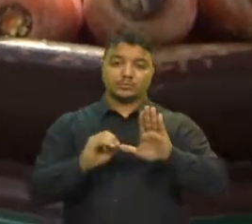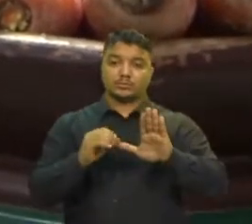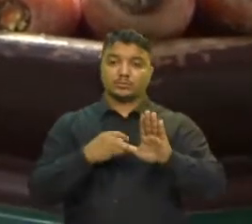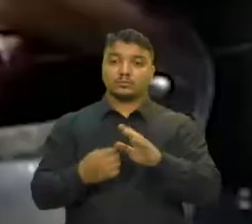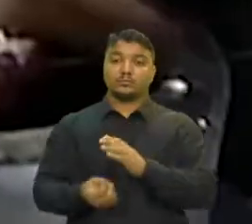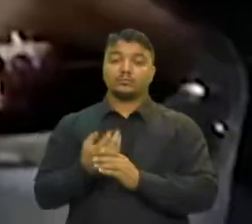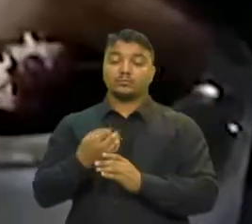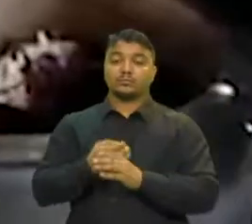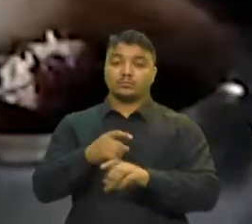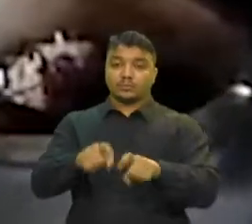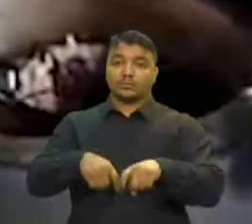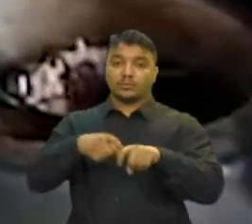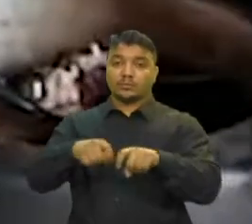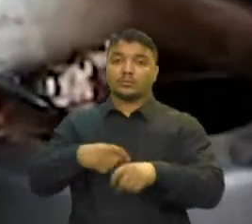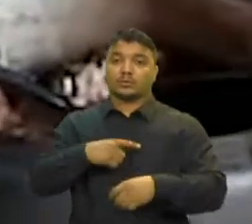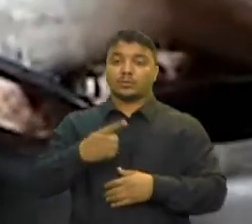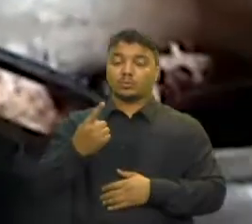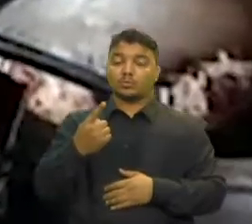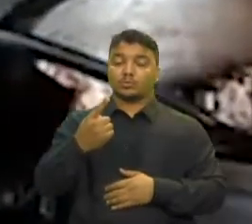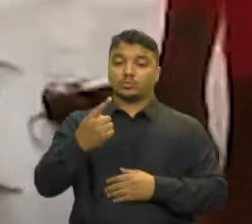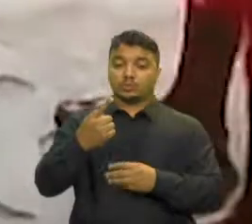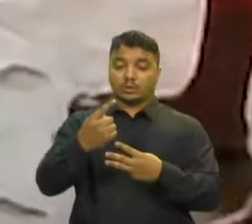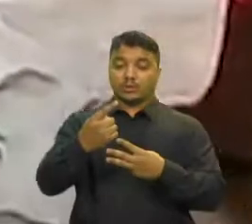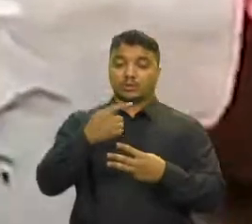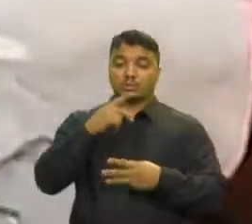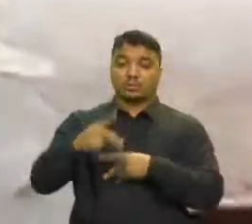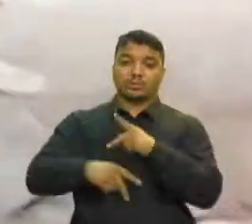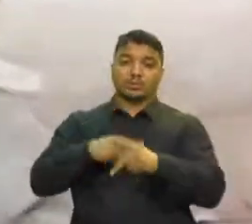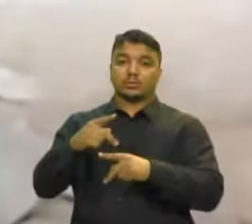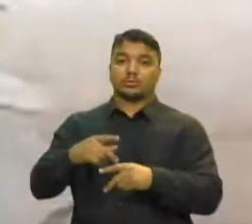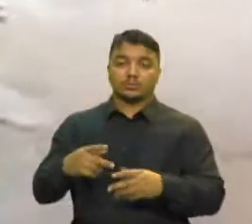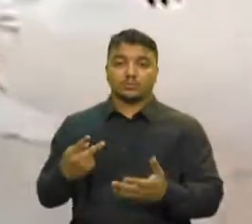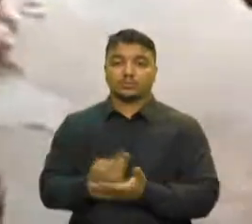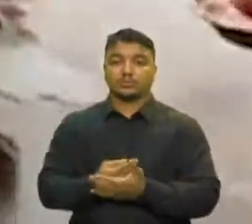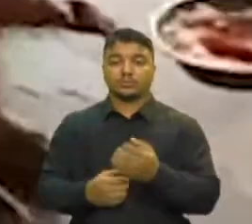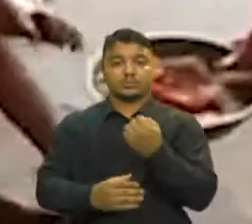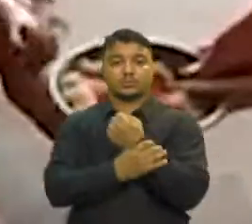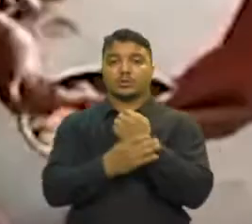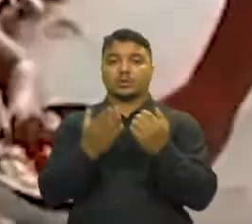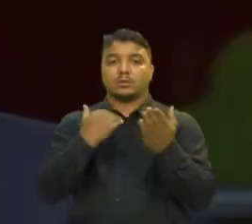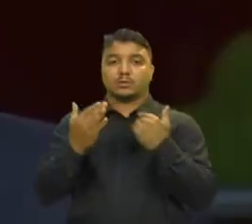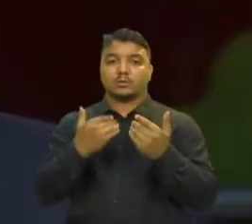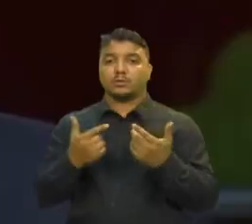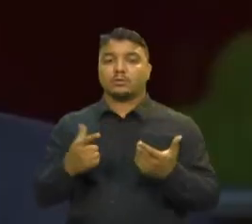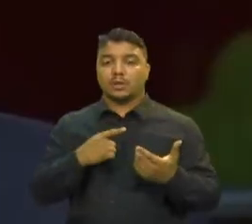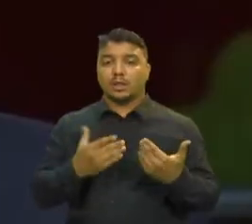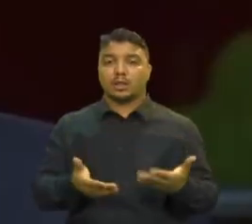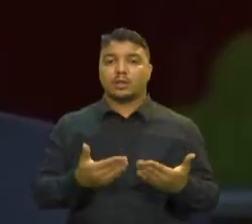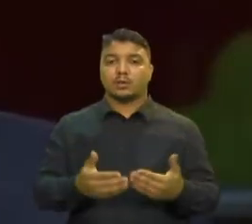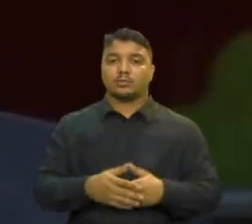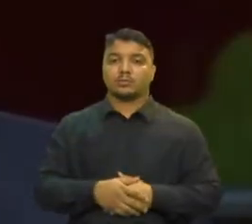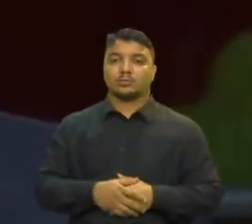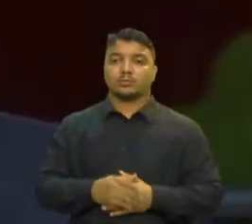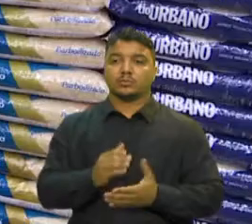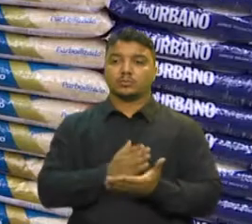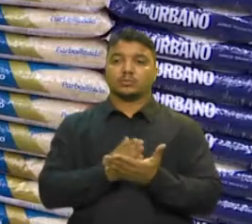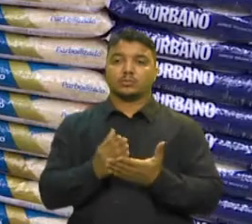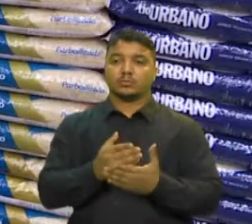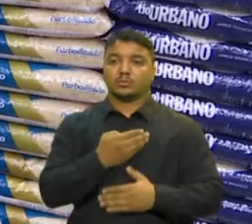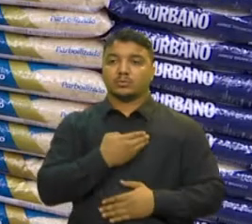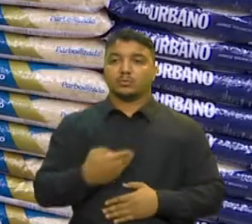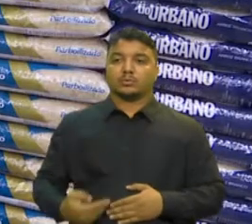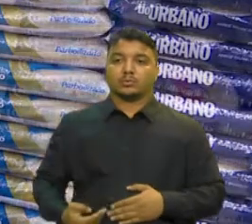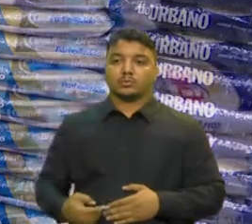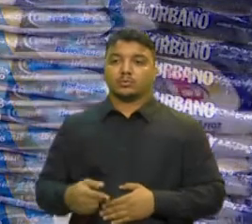agronegócio Mais de um terço das famílias sofre de insegurança alimentar leve No início do governo Bolsonaro, o